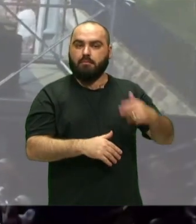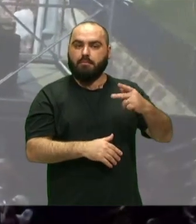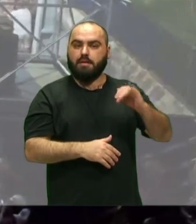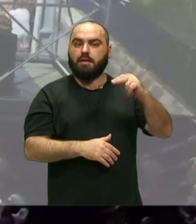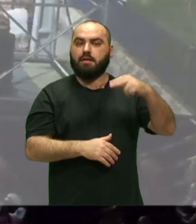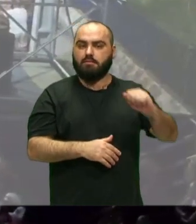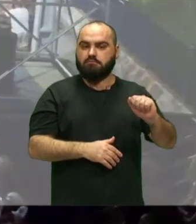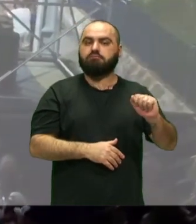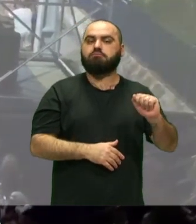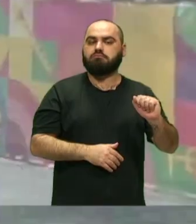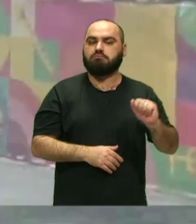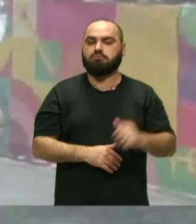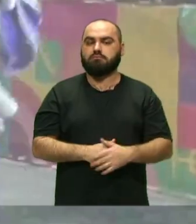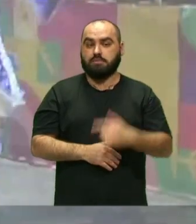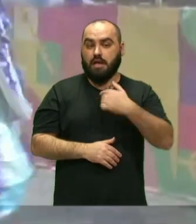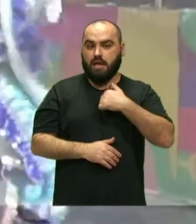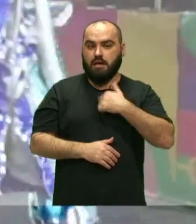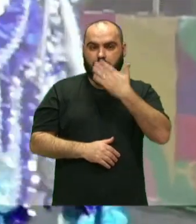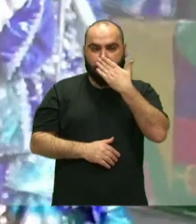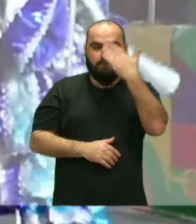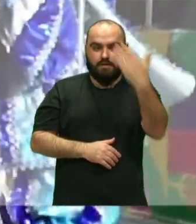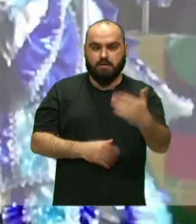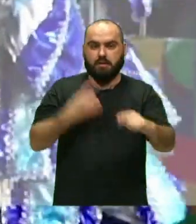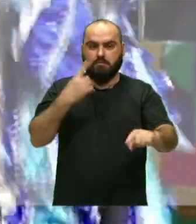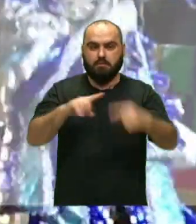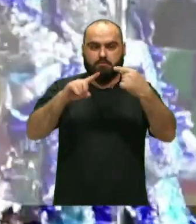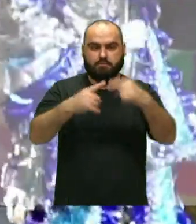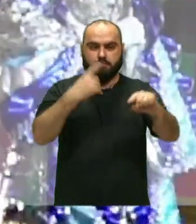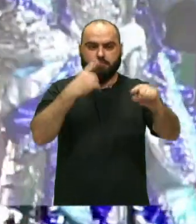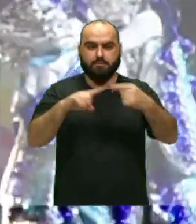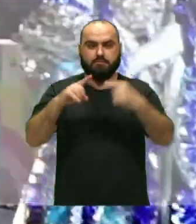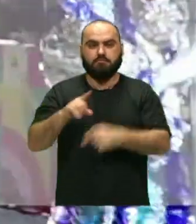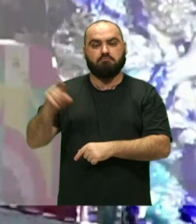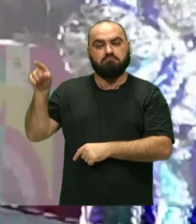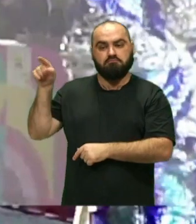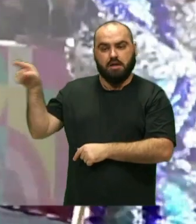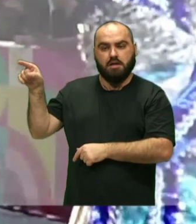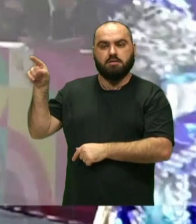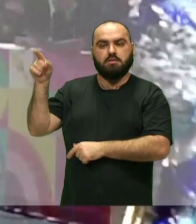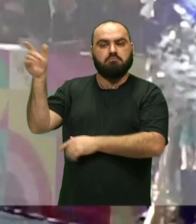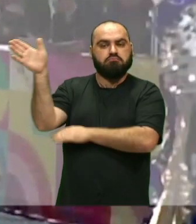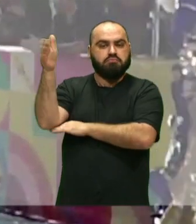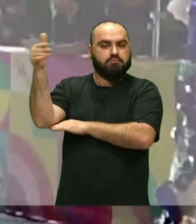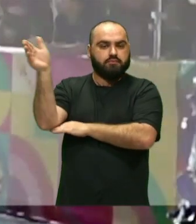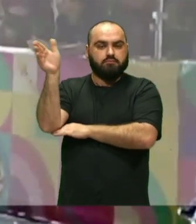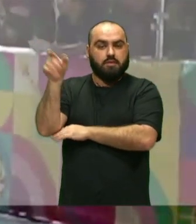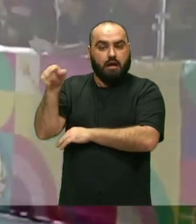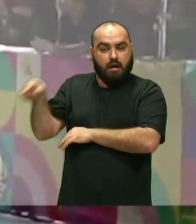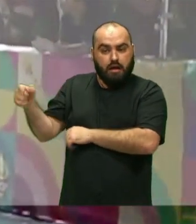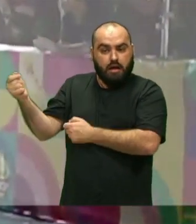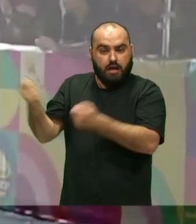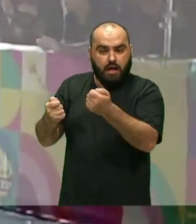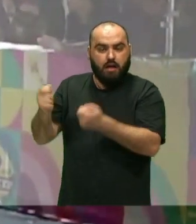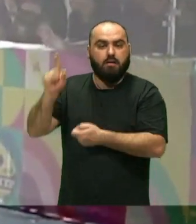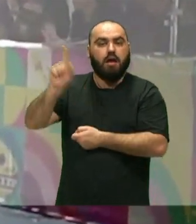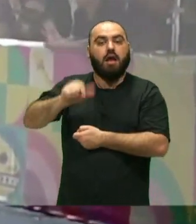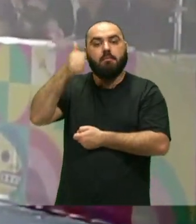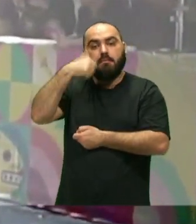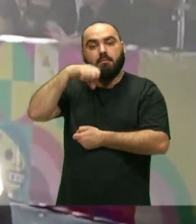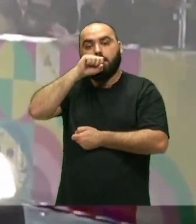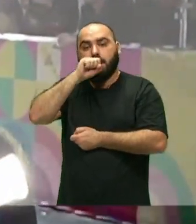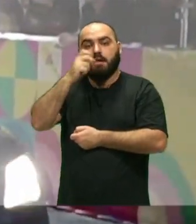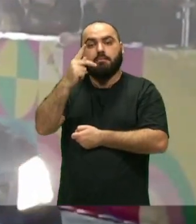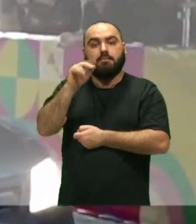em Canto Pena ali, eu tô ali na frente regendo, esse é o nosso estandarte nesse carro tá vindo as mães do Pina, né